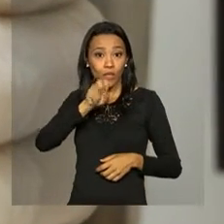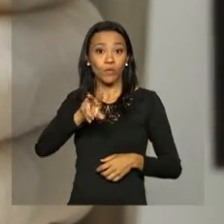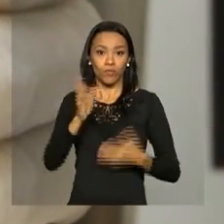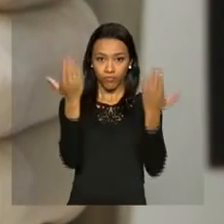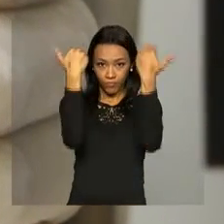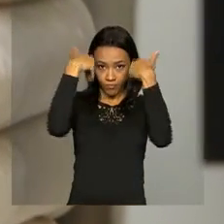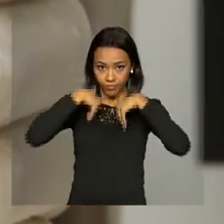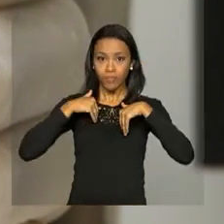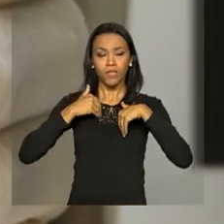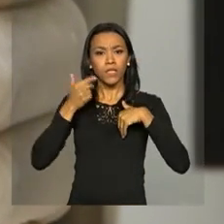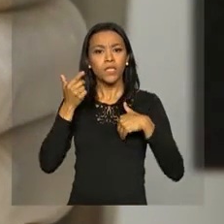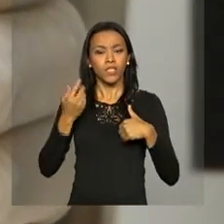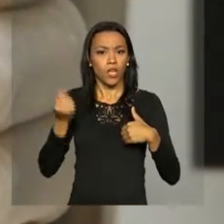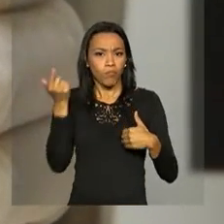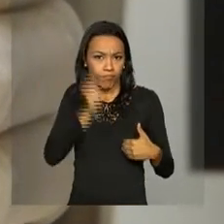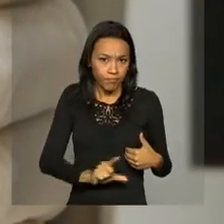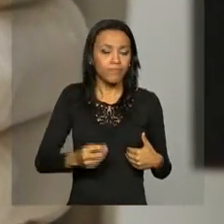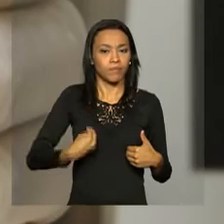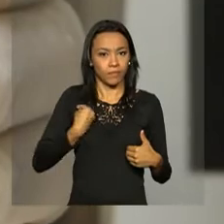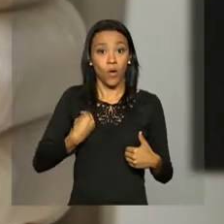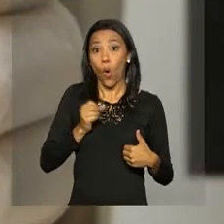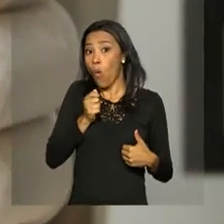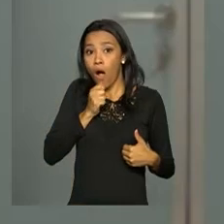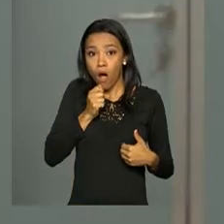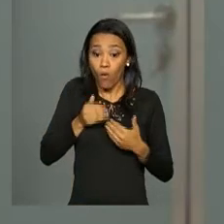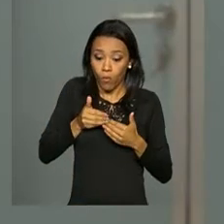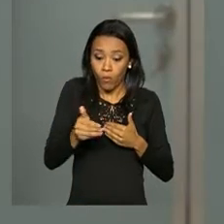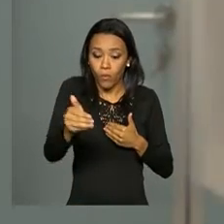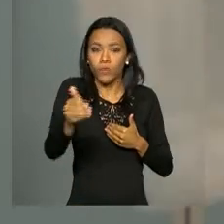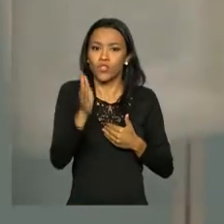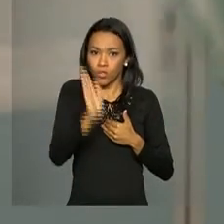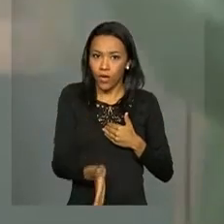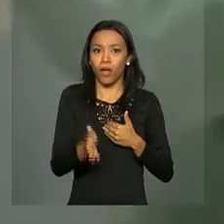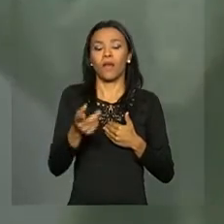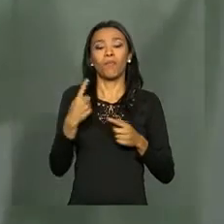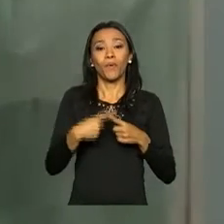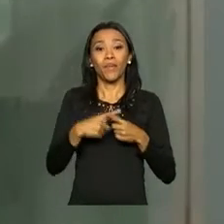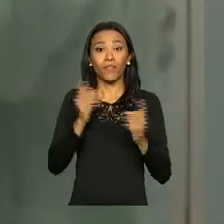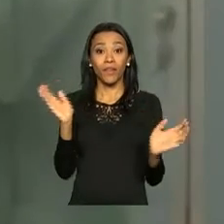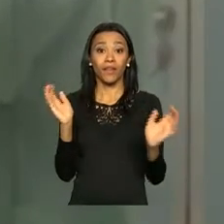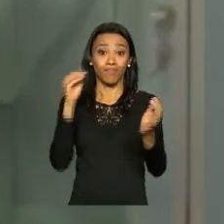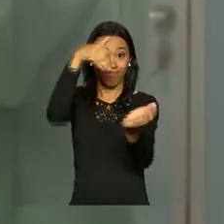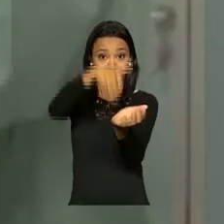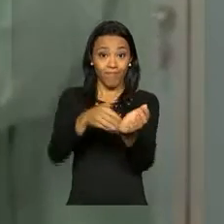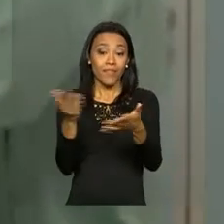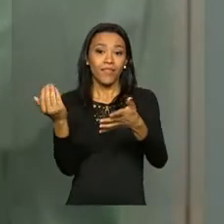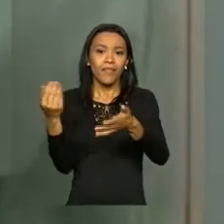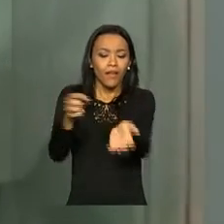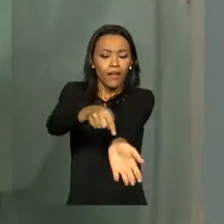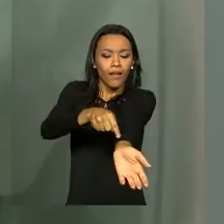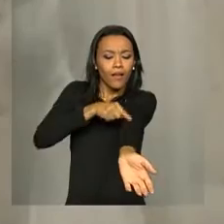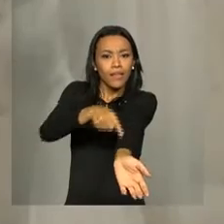tiveram ou que ainda estão com o vírus. Isso porque é feita a detecção de anticorpos no sangue. O resultado